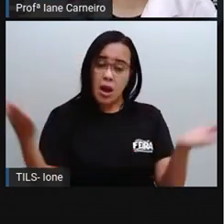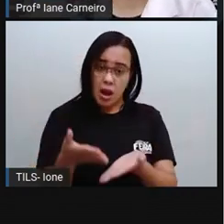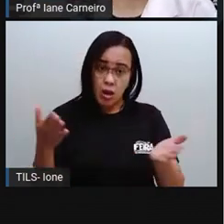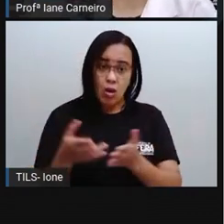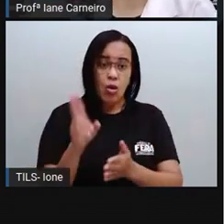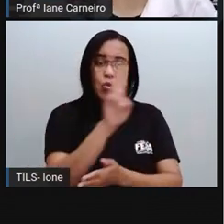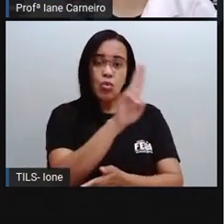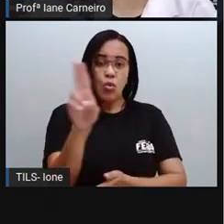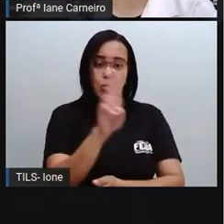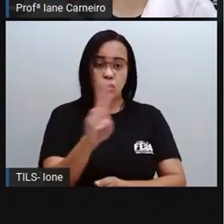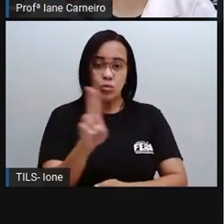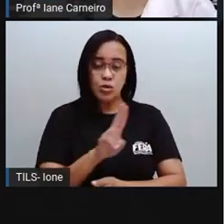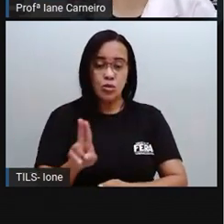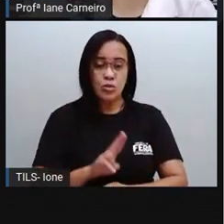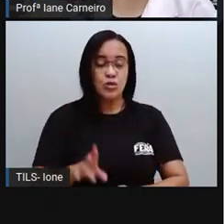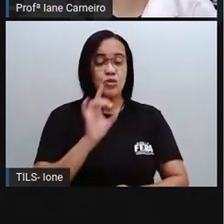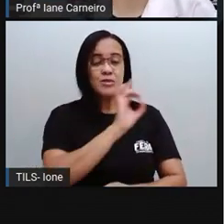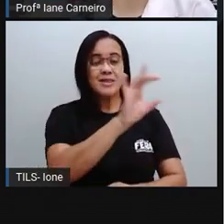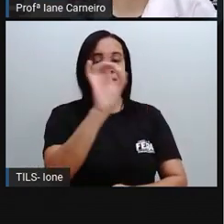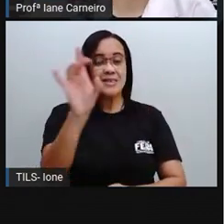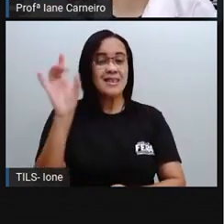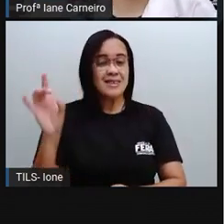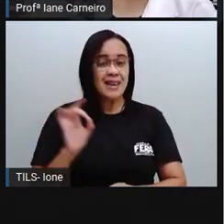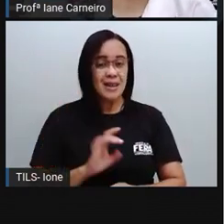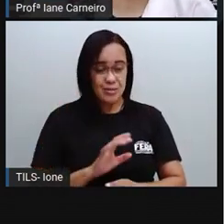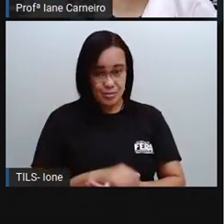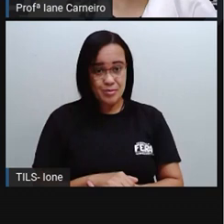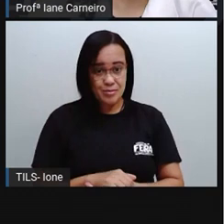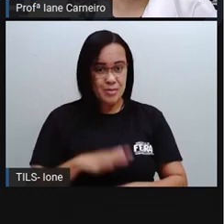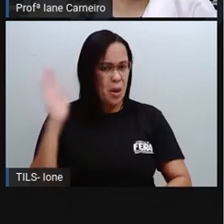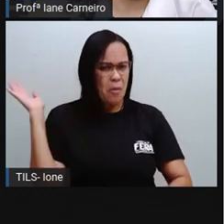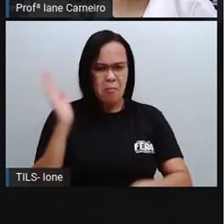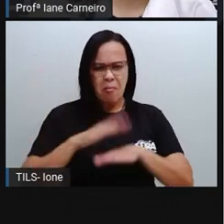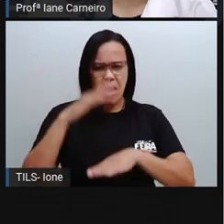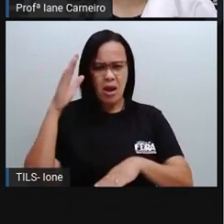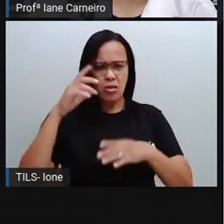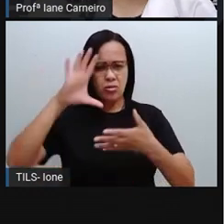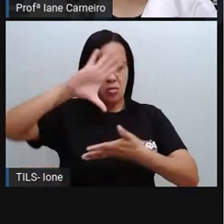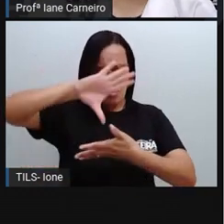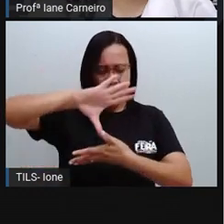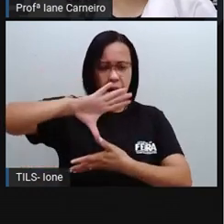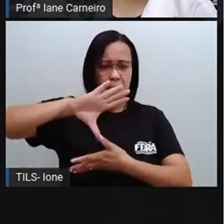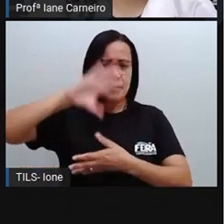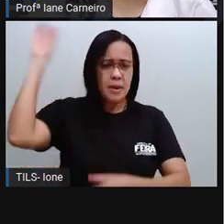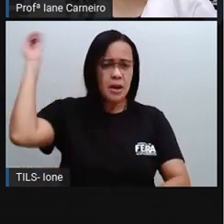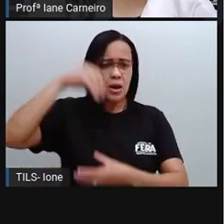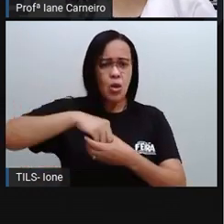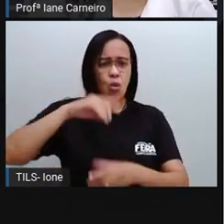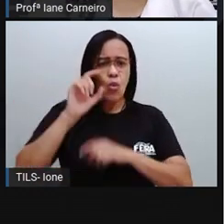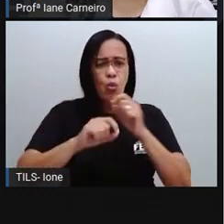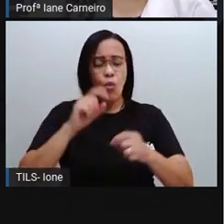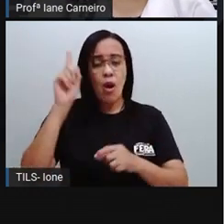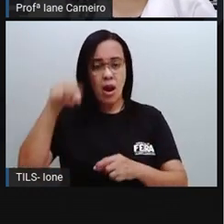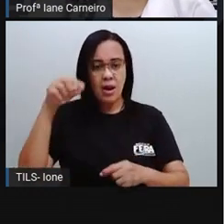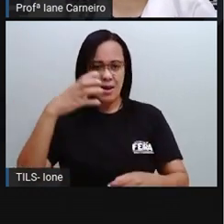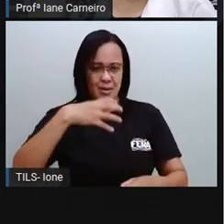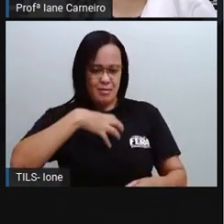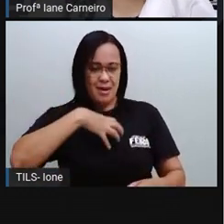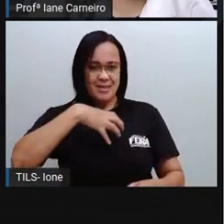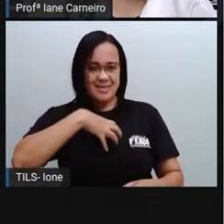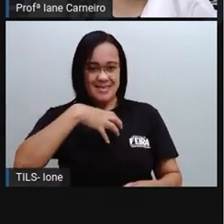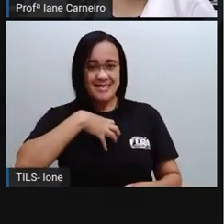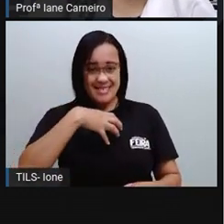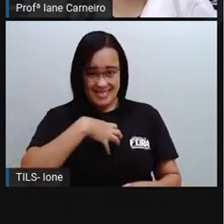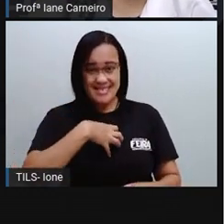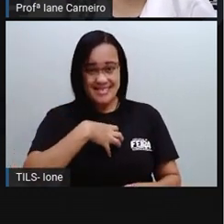Então, o maior estado que a gente vê aqui, ó, é o estado da Bahia, né? E, ó, como parece o, a